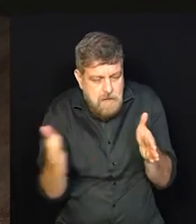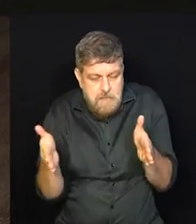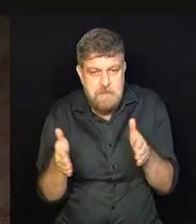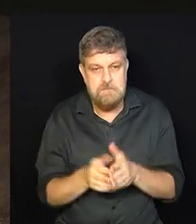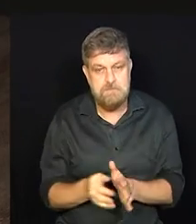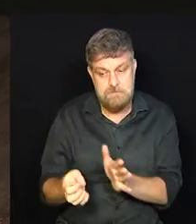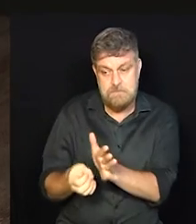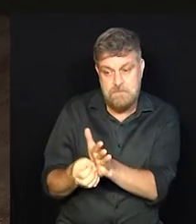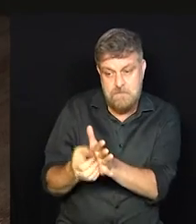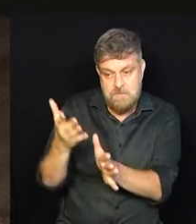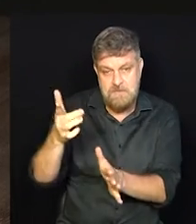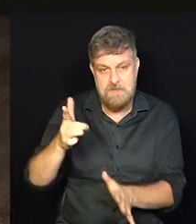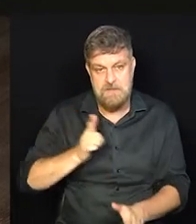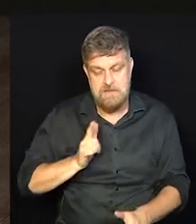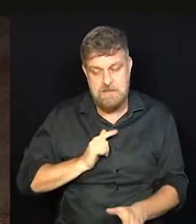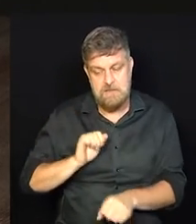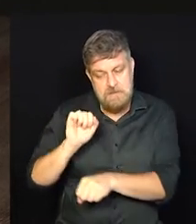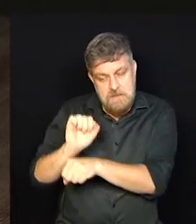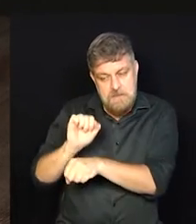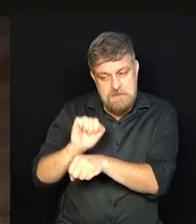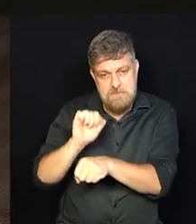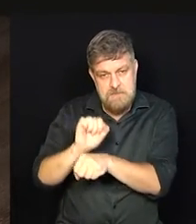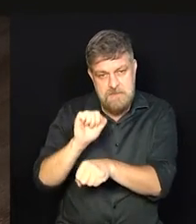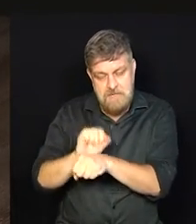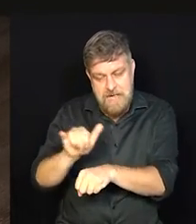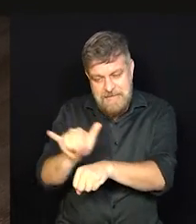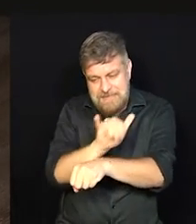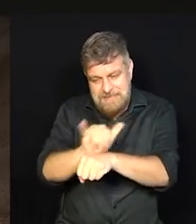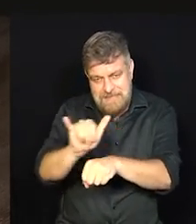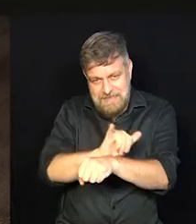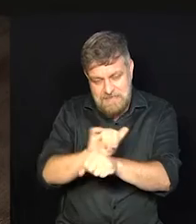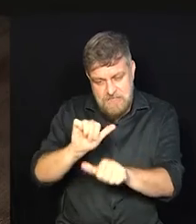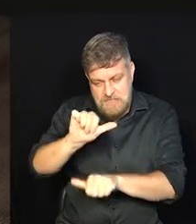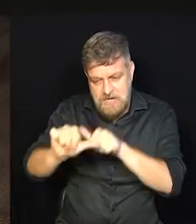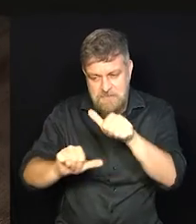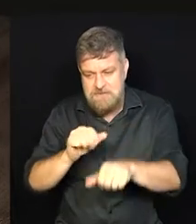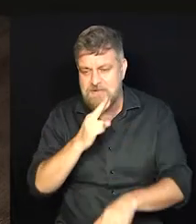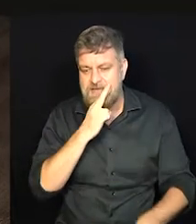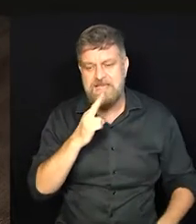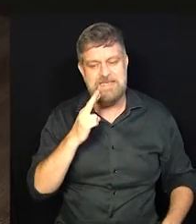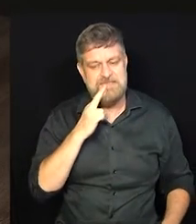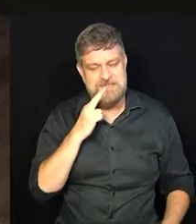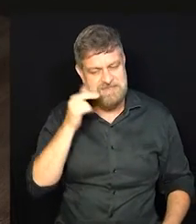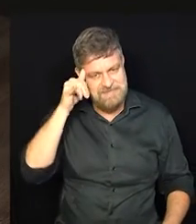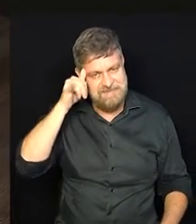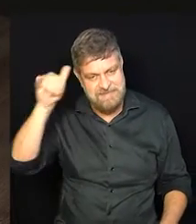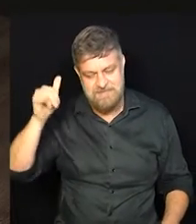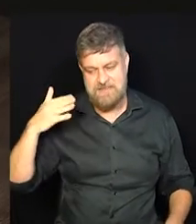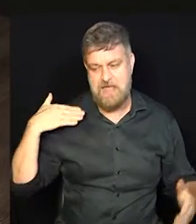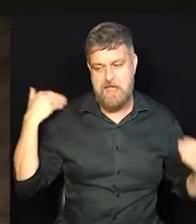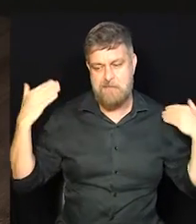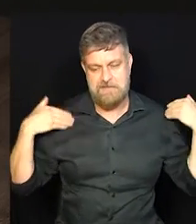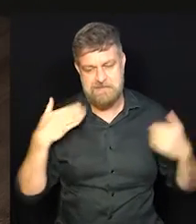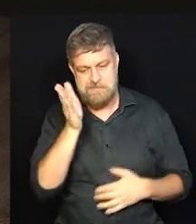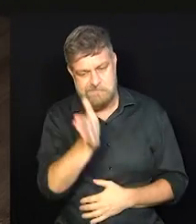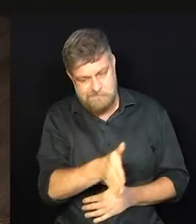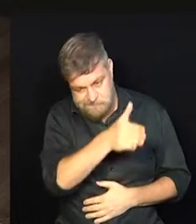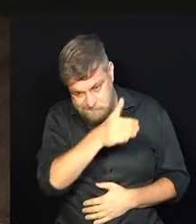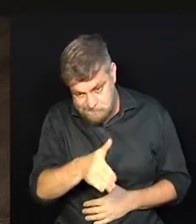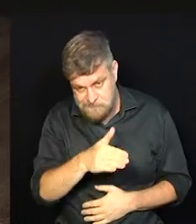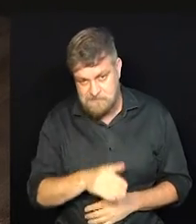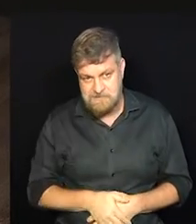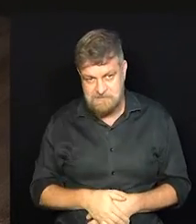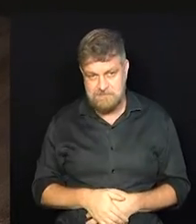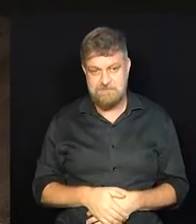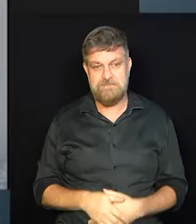às vezes, é preciso regredir, mudar um pouco, ir menos a restaurantes, a passeios para aquele momento do investimento